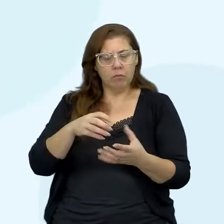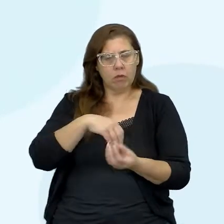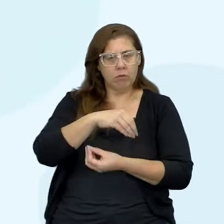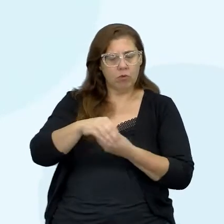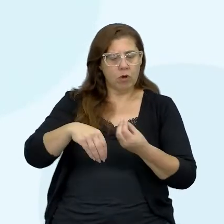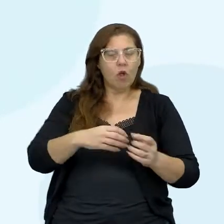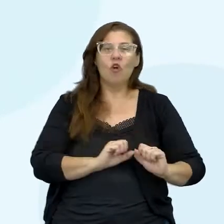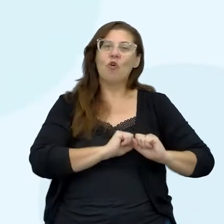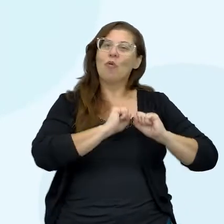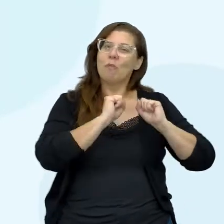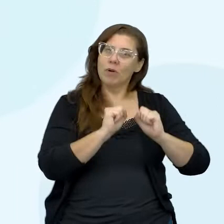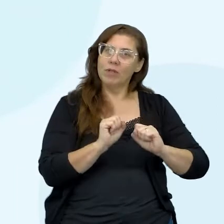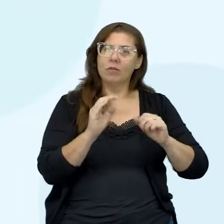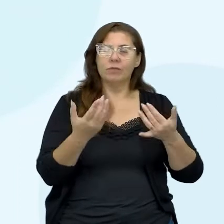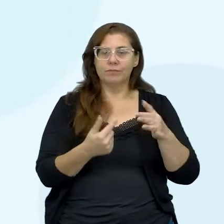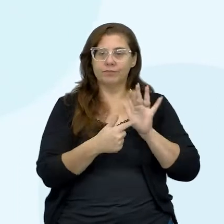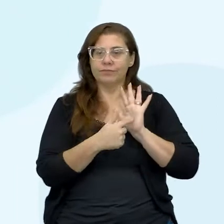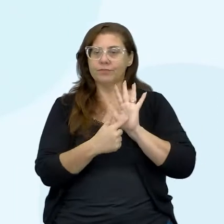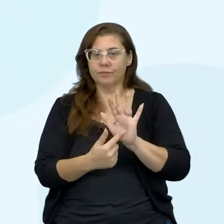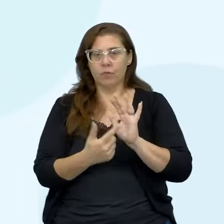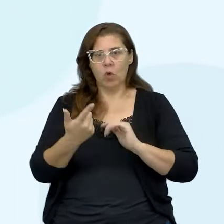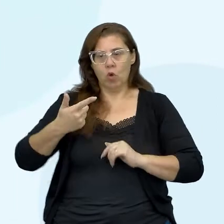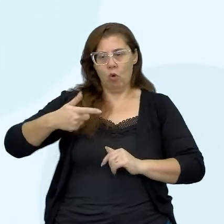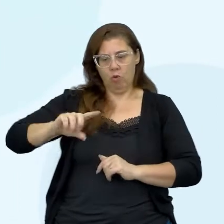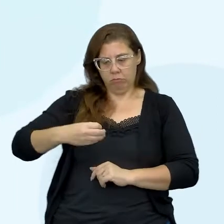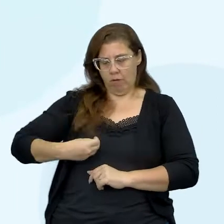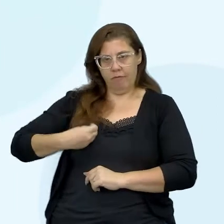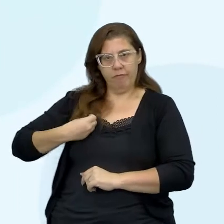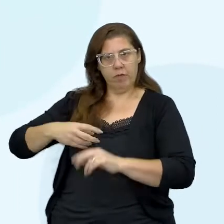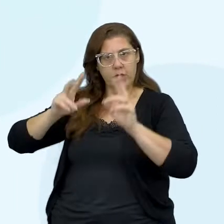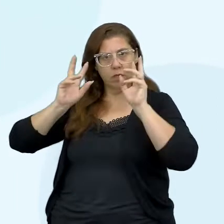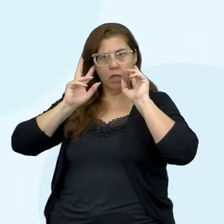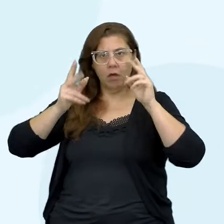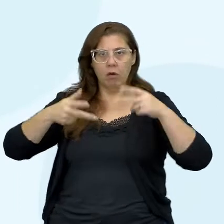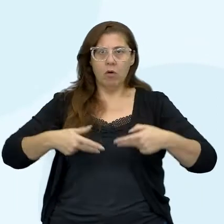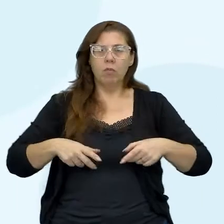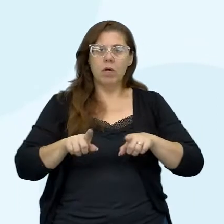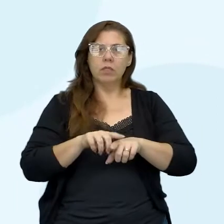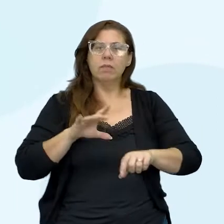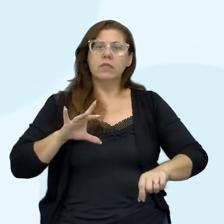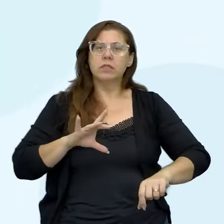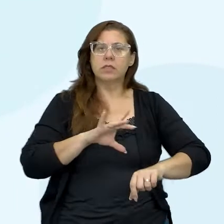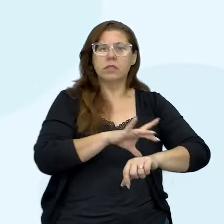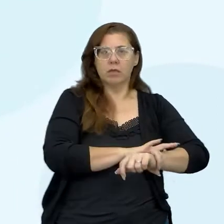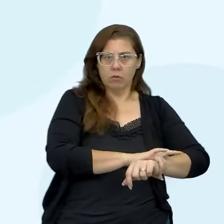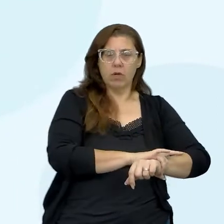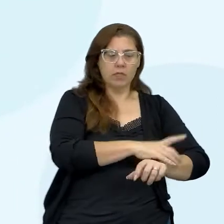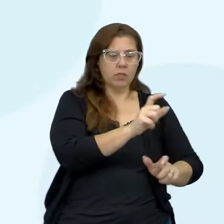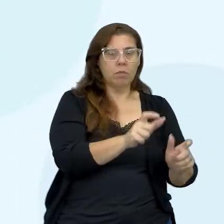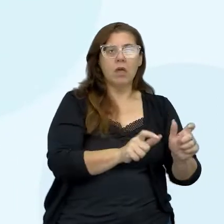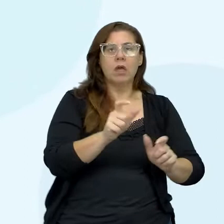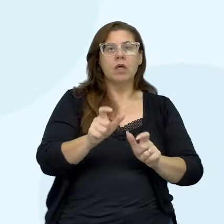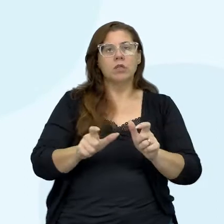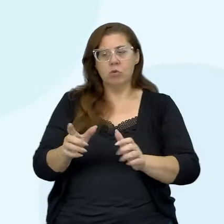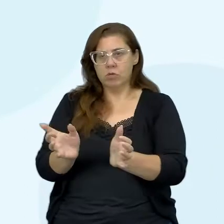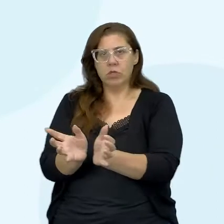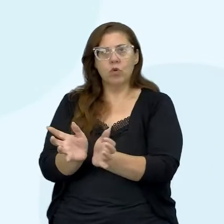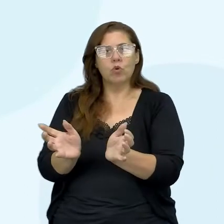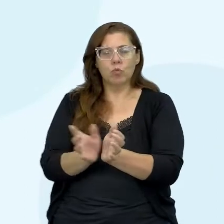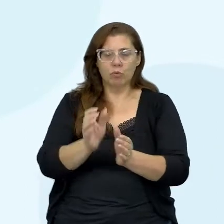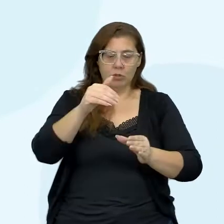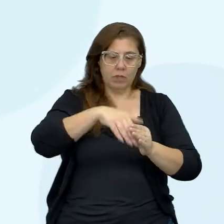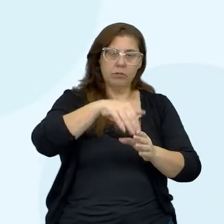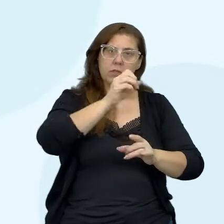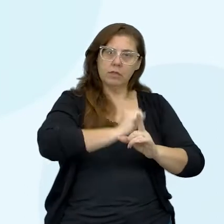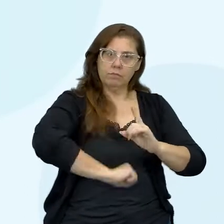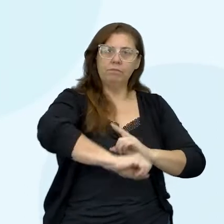com o poder quando colocado contra a vida humana, contra a vida e a segurança de populações e grupos sociais.